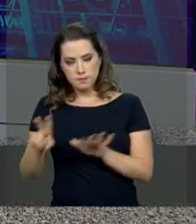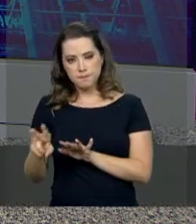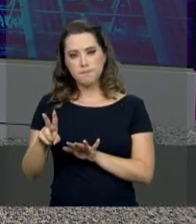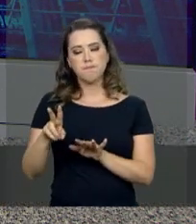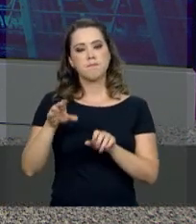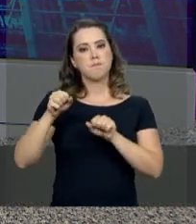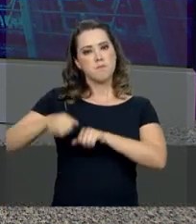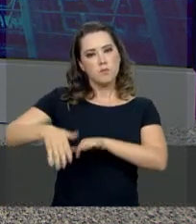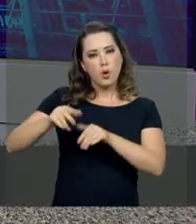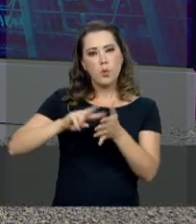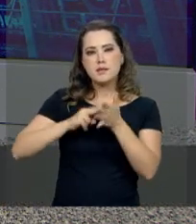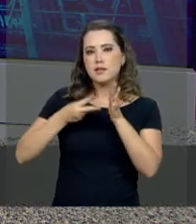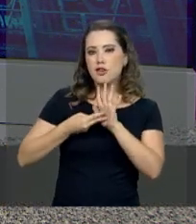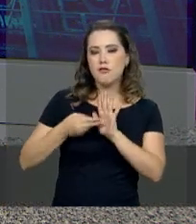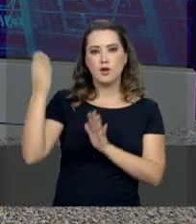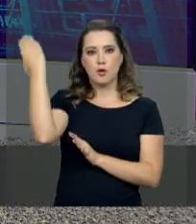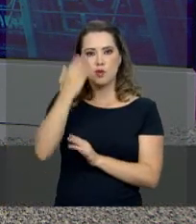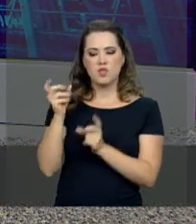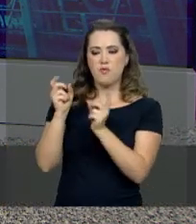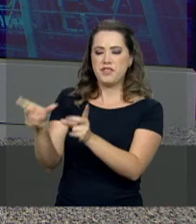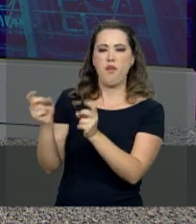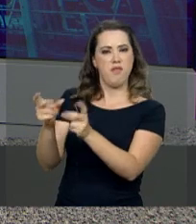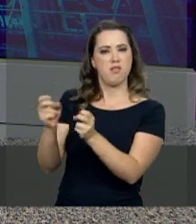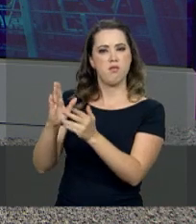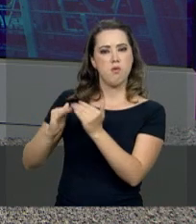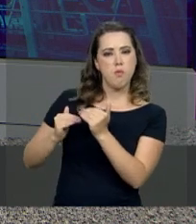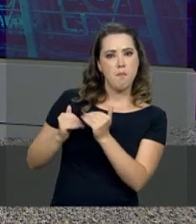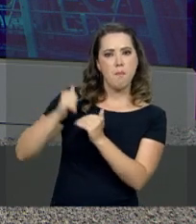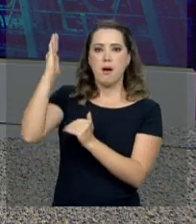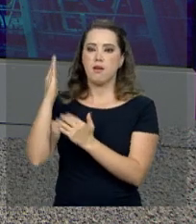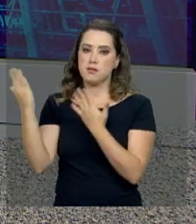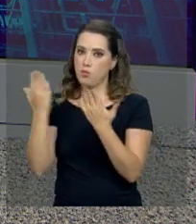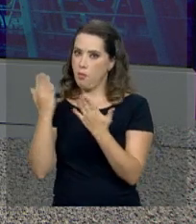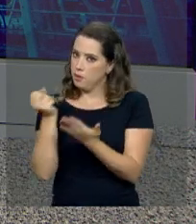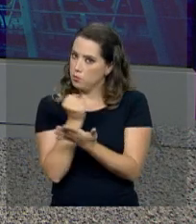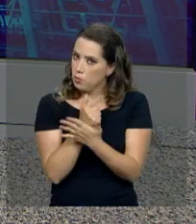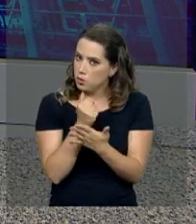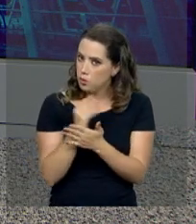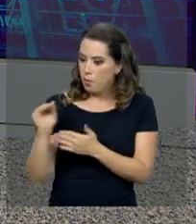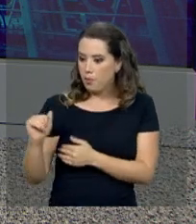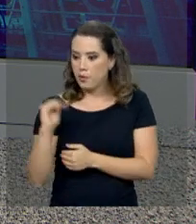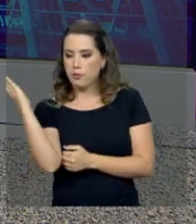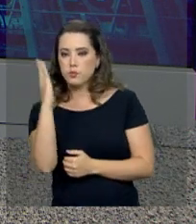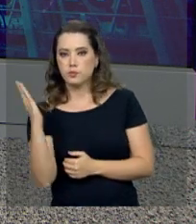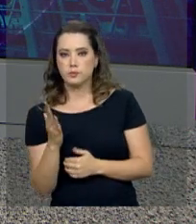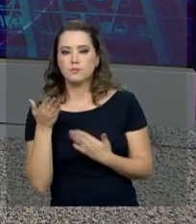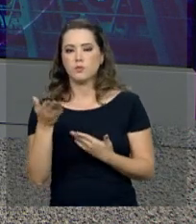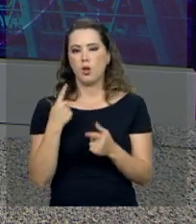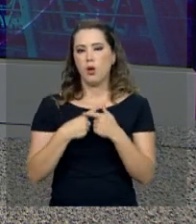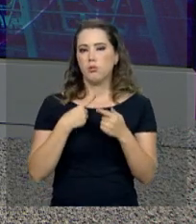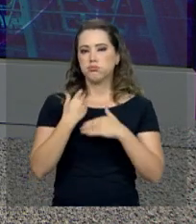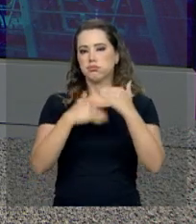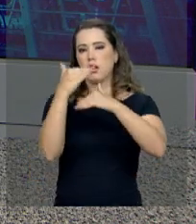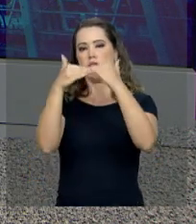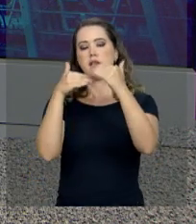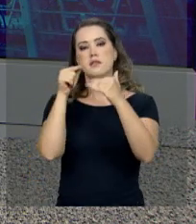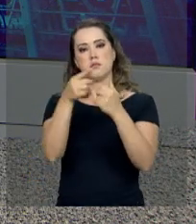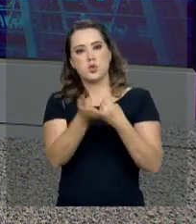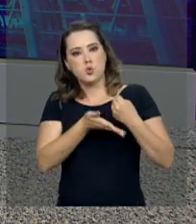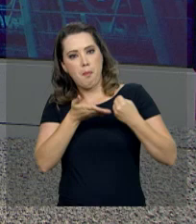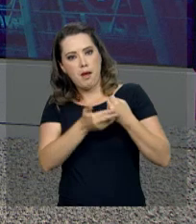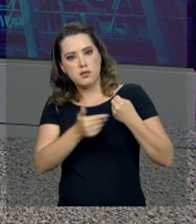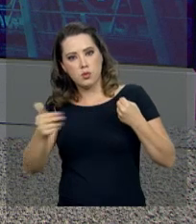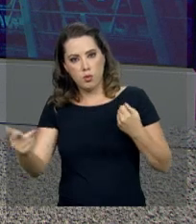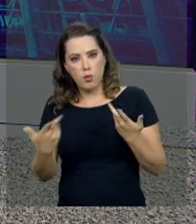significa que o Brasil vendeu mais para outros países do que comprou. Esse resultado se deve ao crescimento das exportações de básicos,